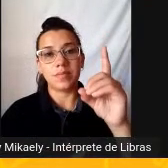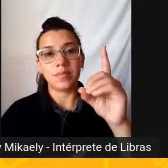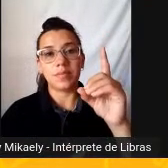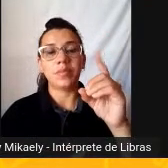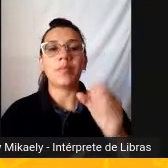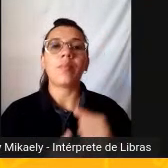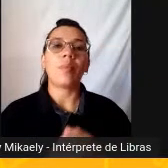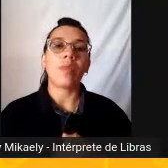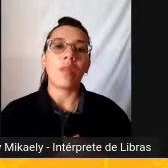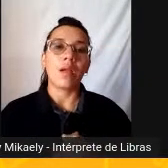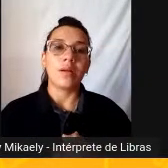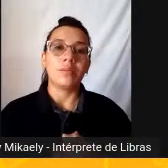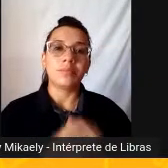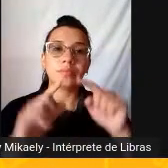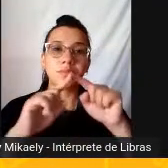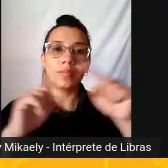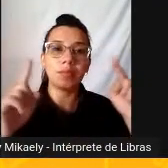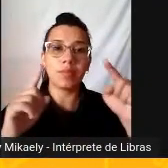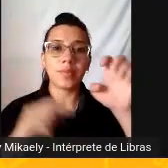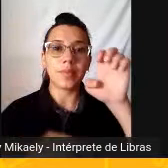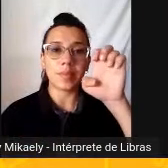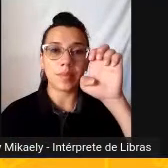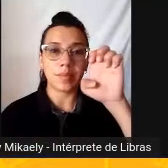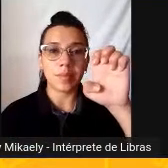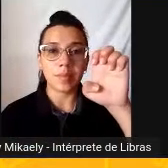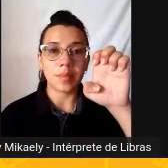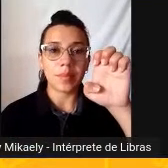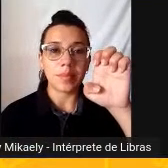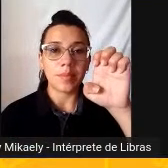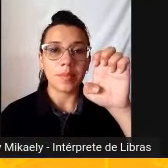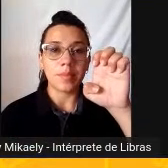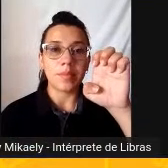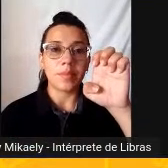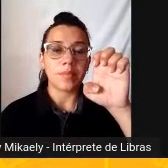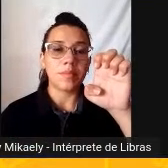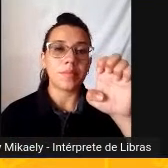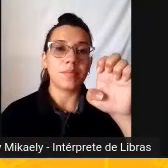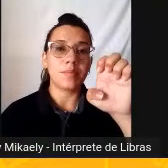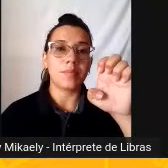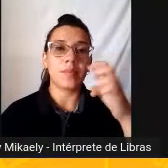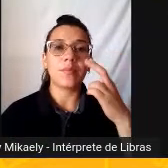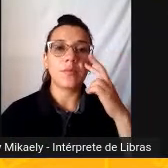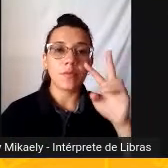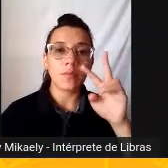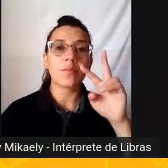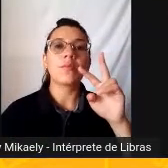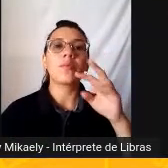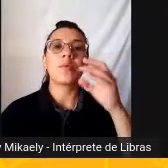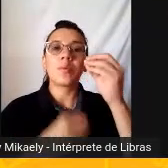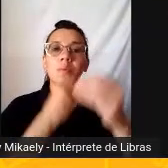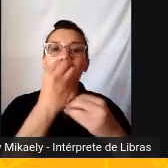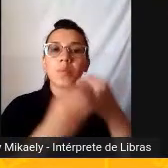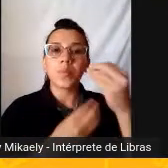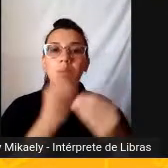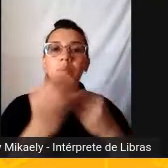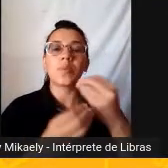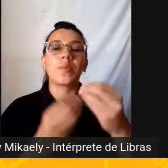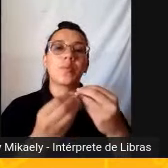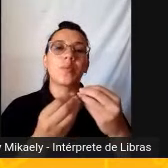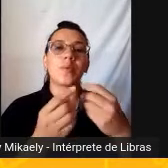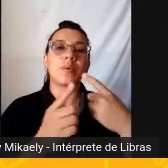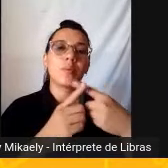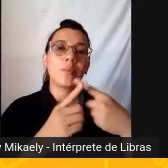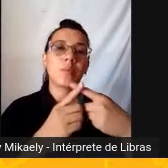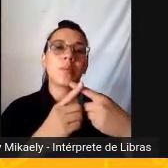Enem A gente tem que A gente tem que Ler todas Todas as questões Para não